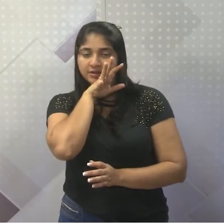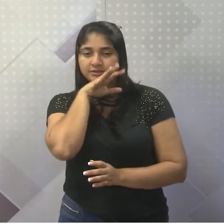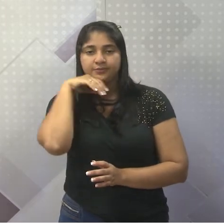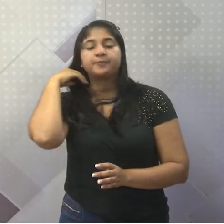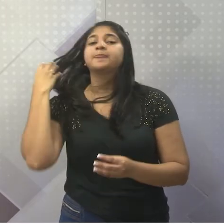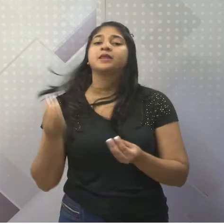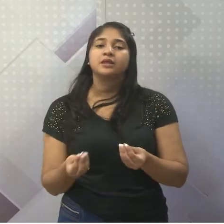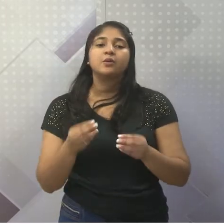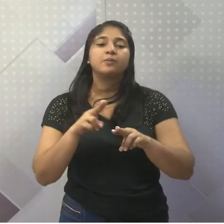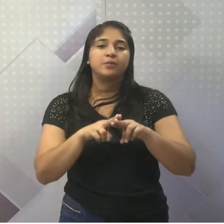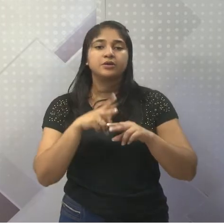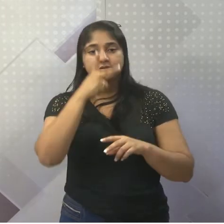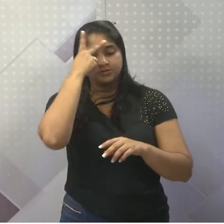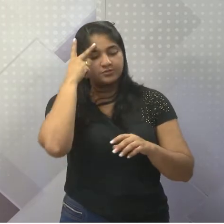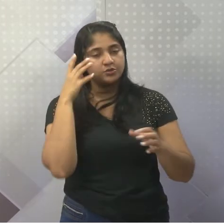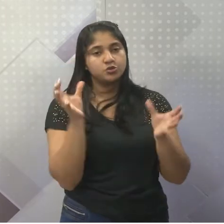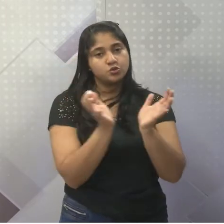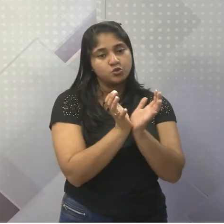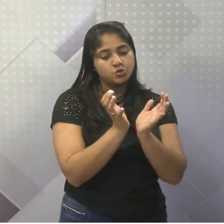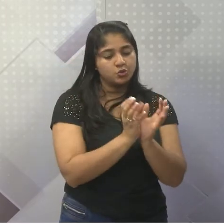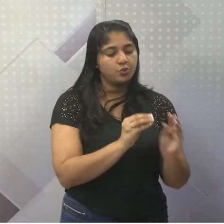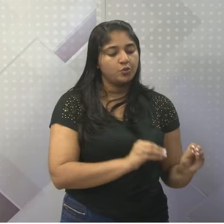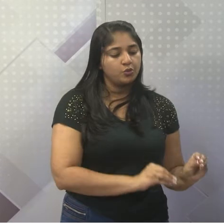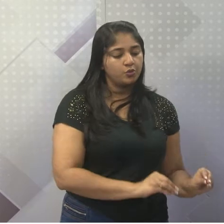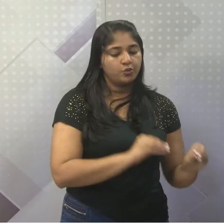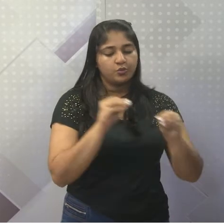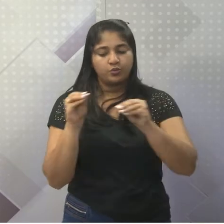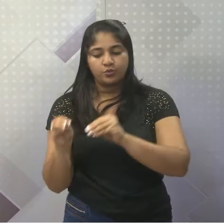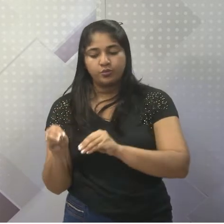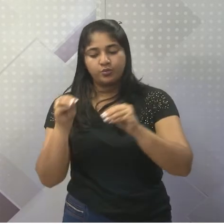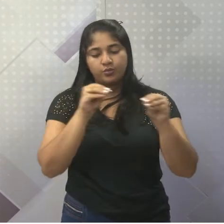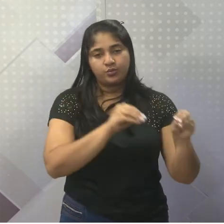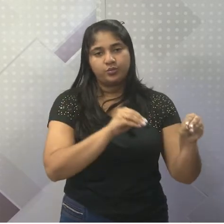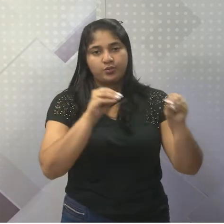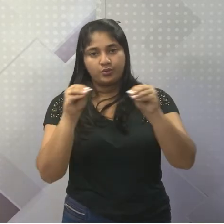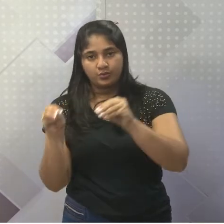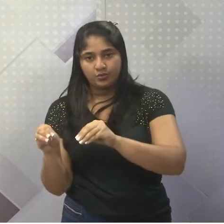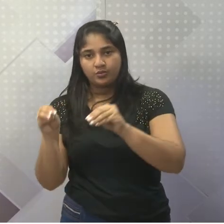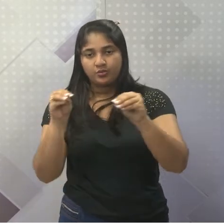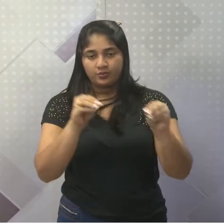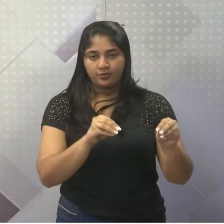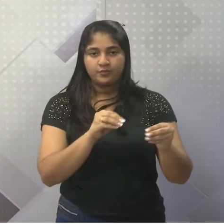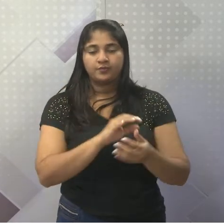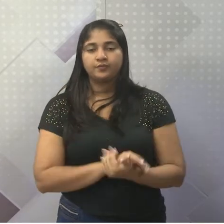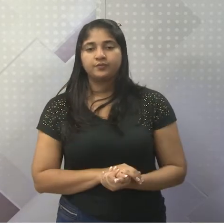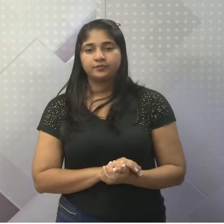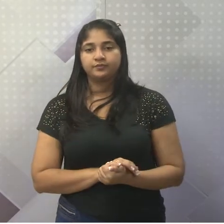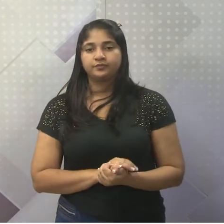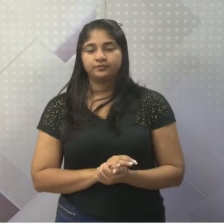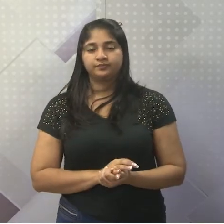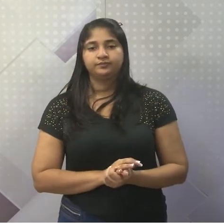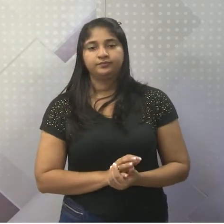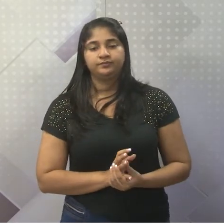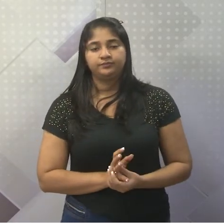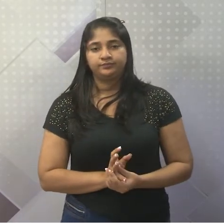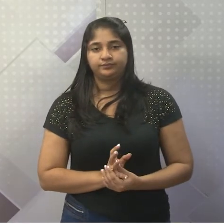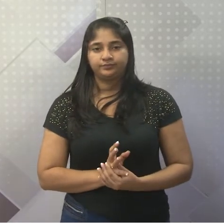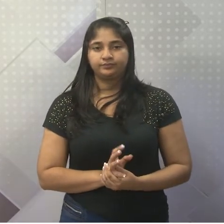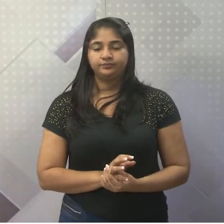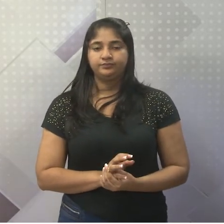deslocamento, predomínio dos gados, ovinos, caprinos e camelos, nessa região.